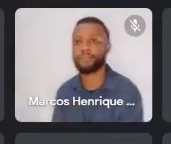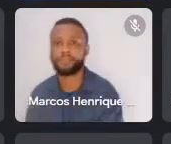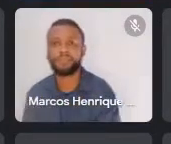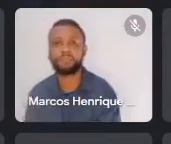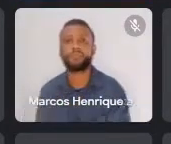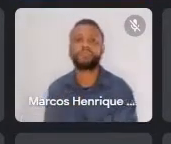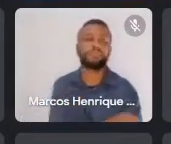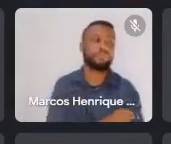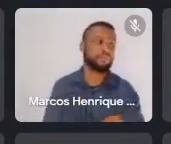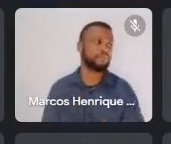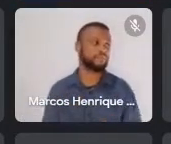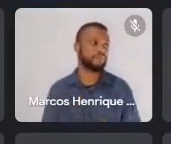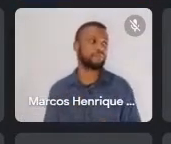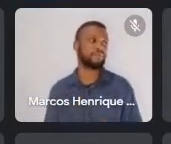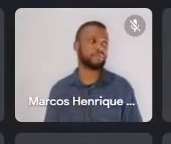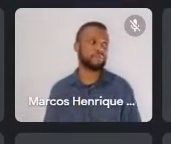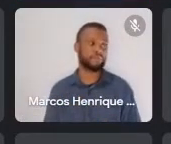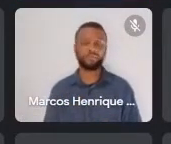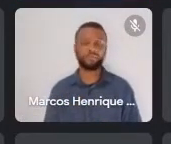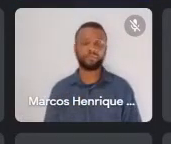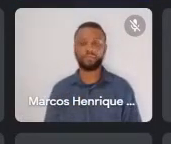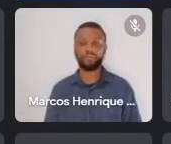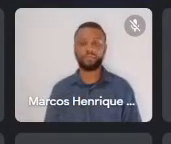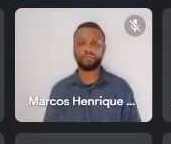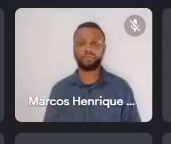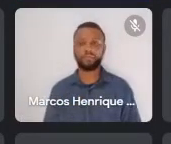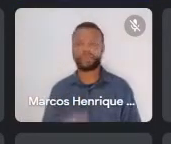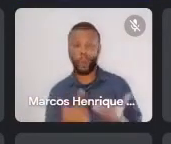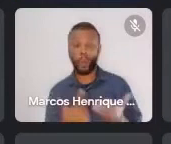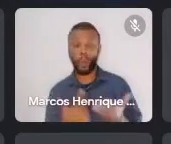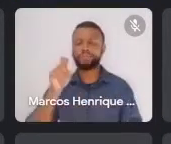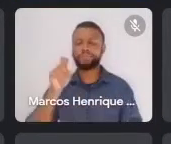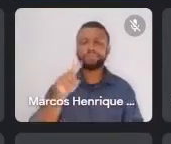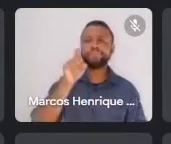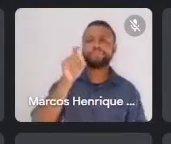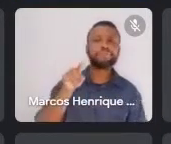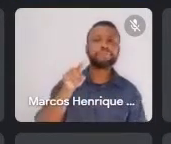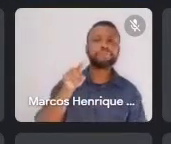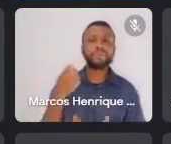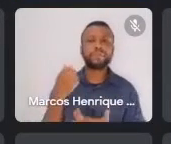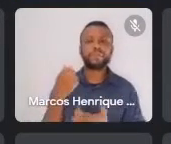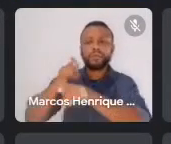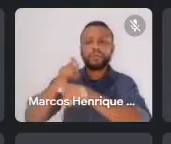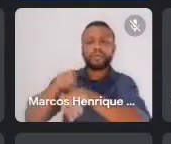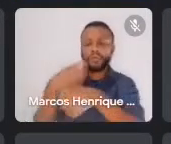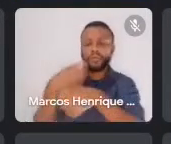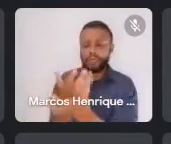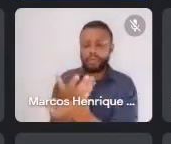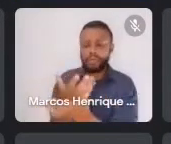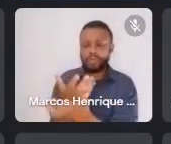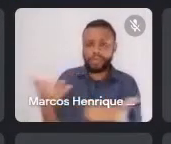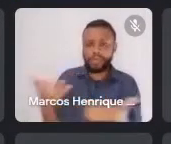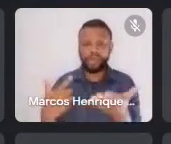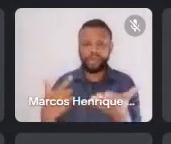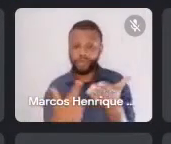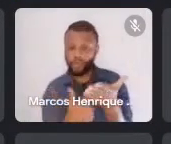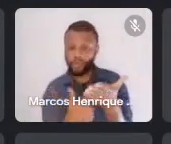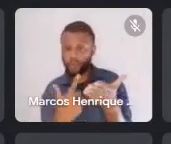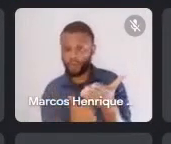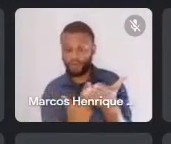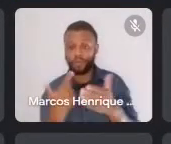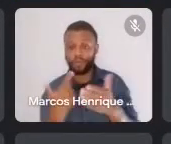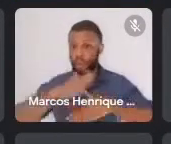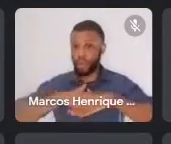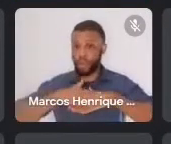Aqui o livro Enigma dos Sertões, então é um release, assim, sobre o livro que eu escrevi, que conta um pouco da